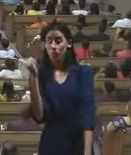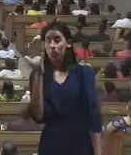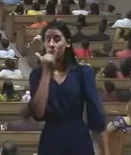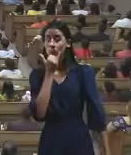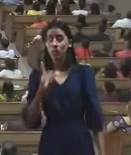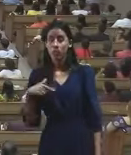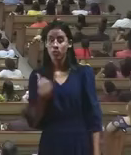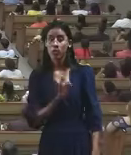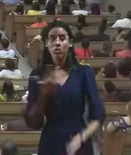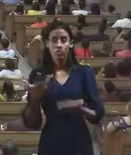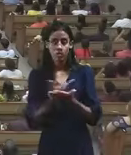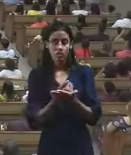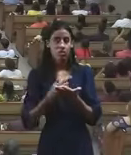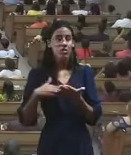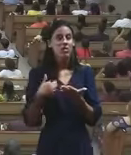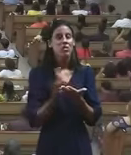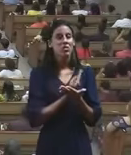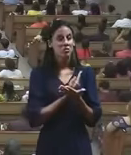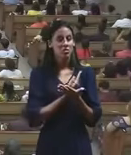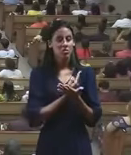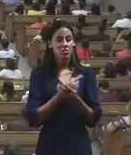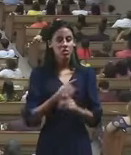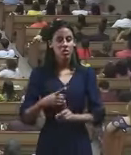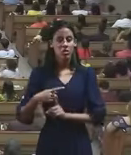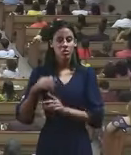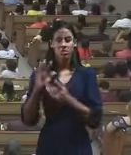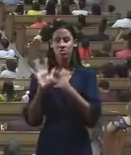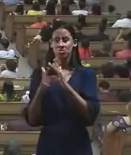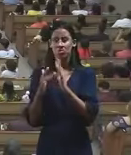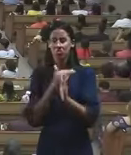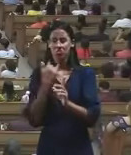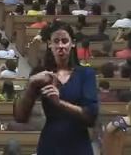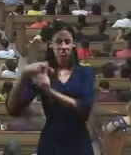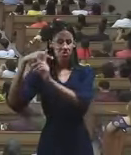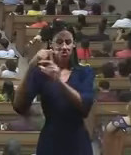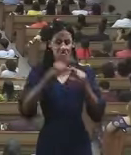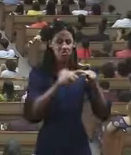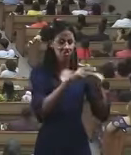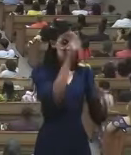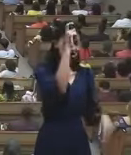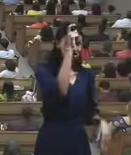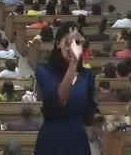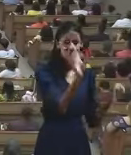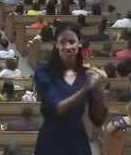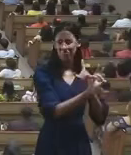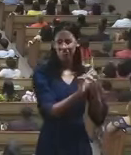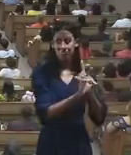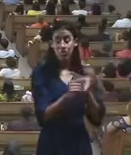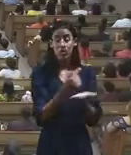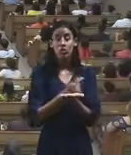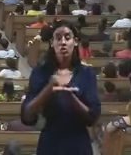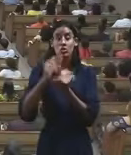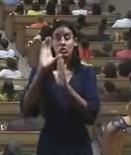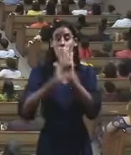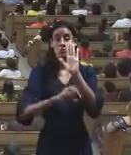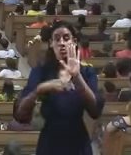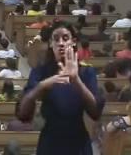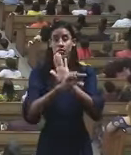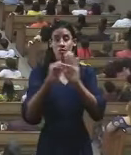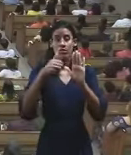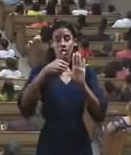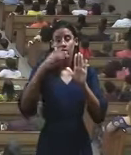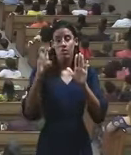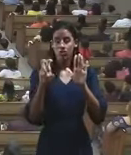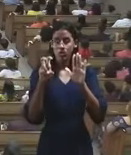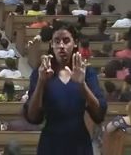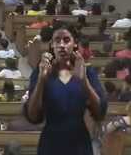sacrifício de Jesus na cruz não era para o diabo, Jesus venceu o diabo, está lá em Gênesis 3,15, Ele fez de tudo para